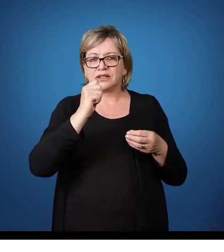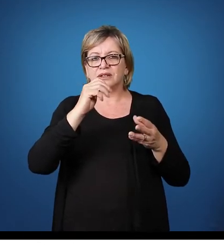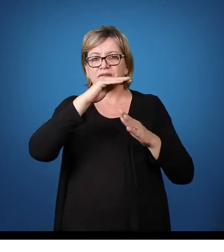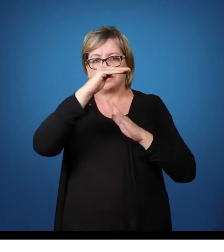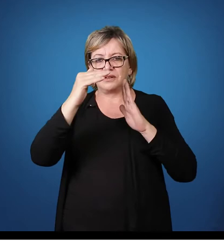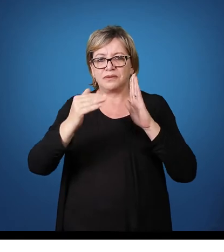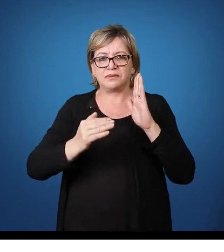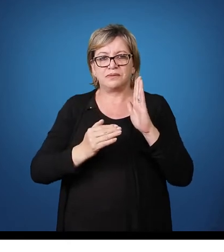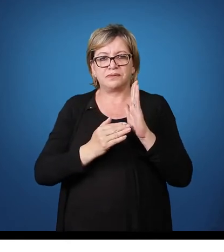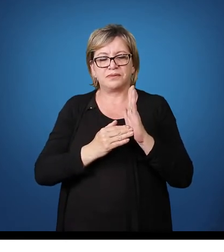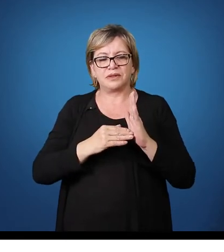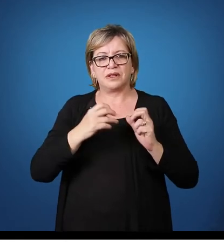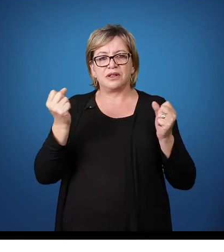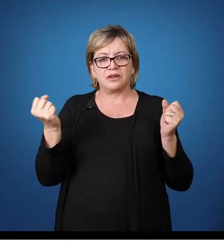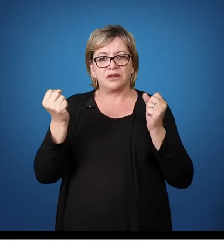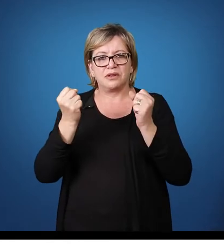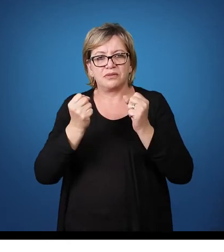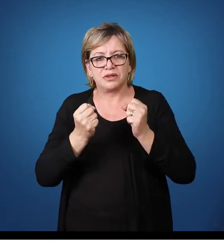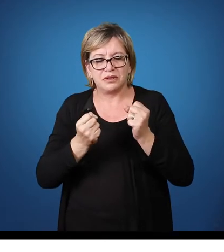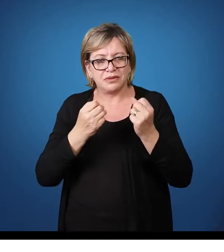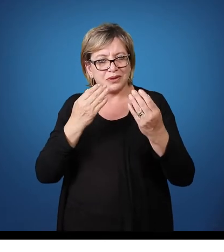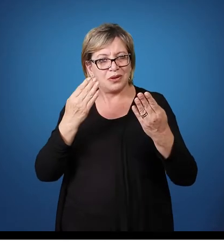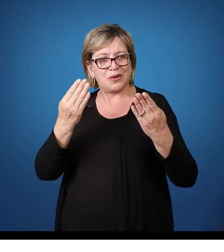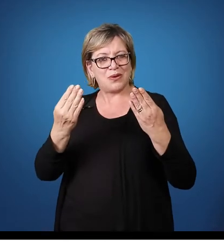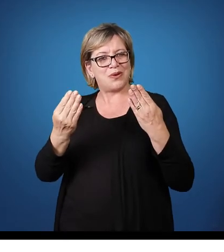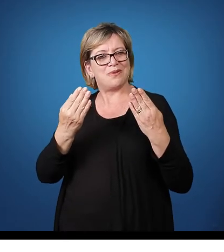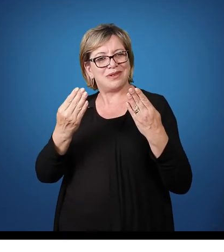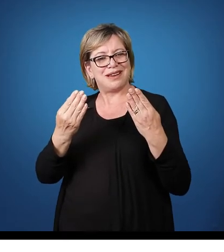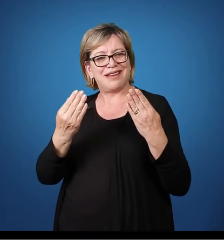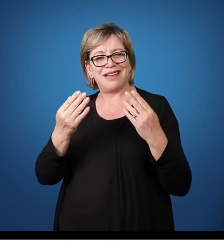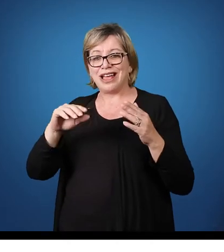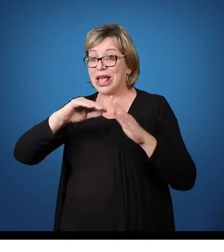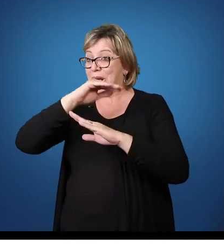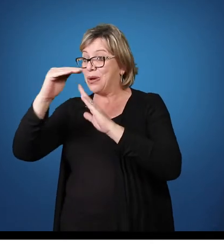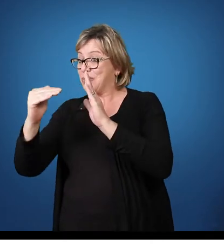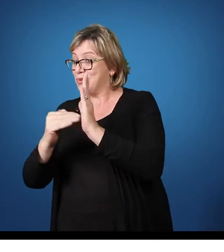onde nós podemos comparar com a primeira.